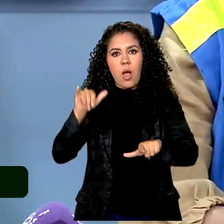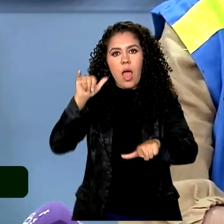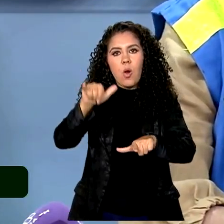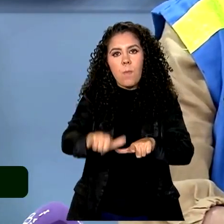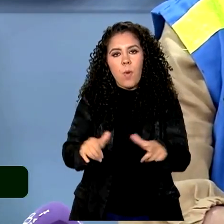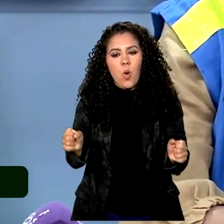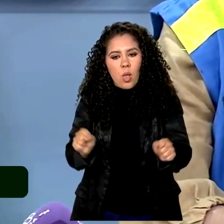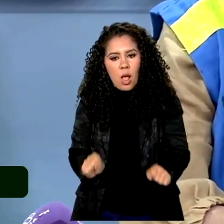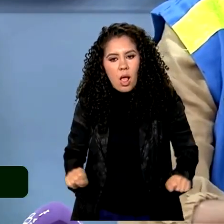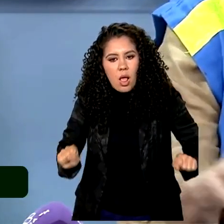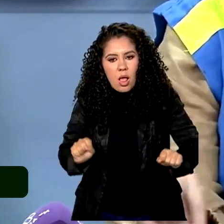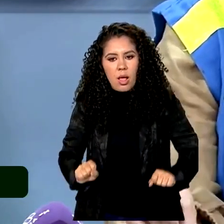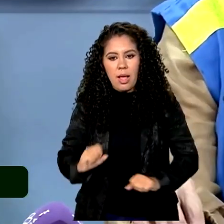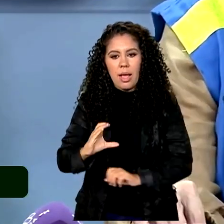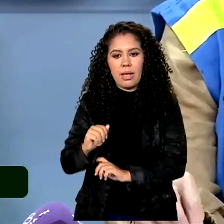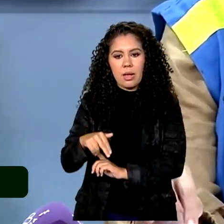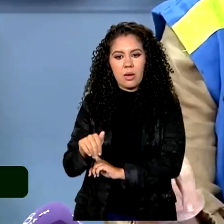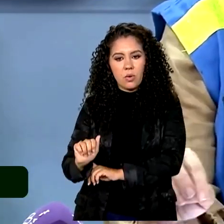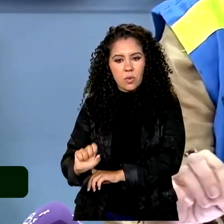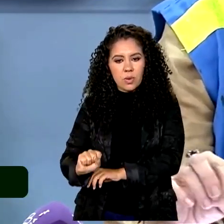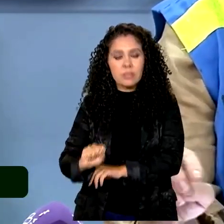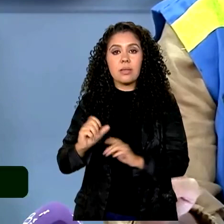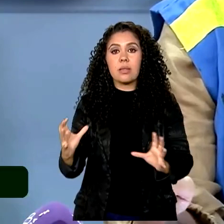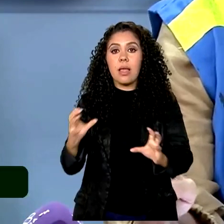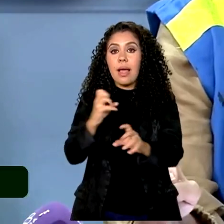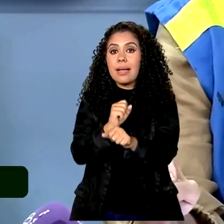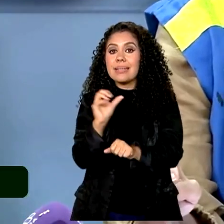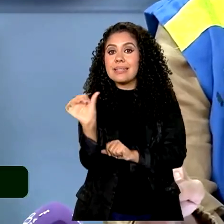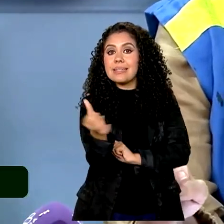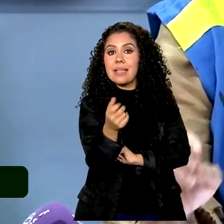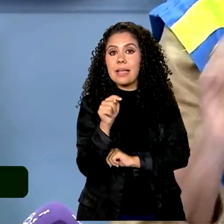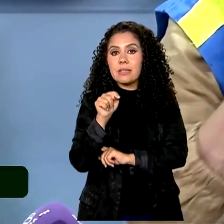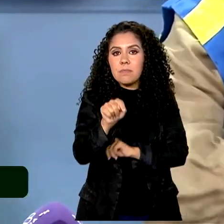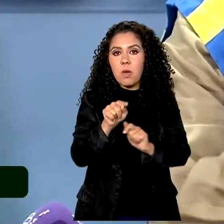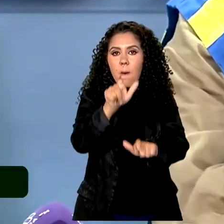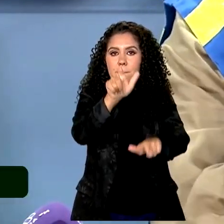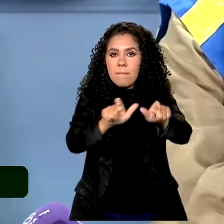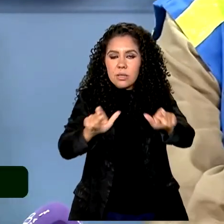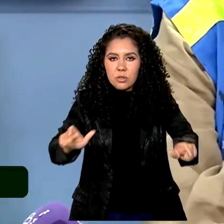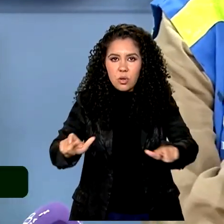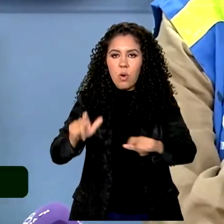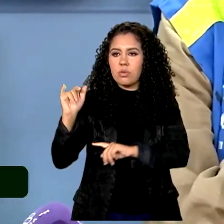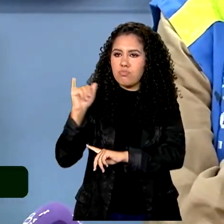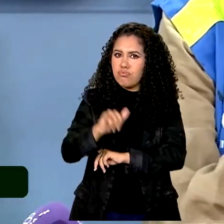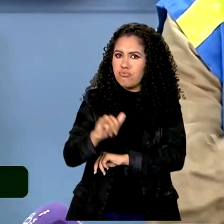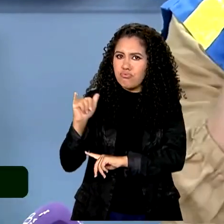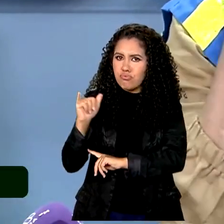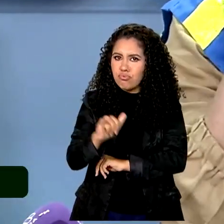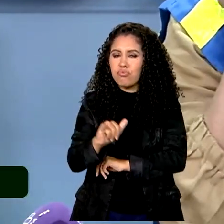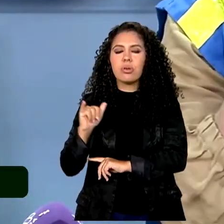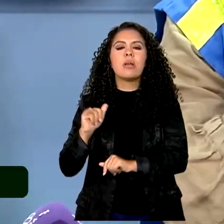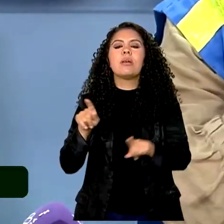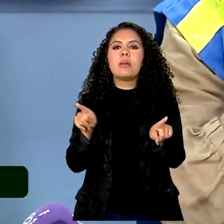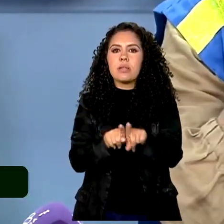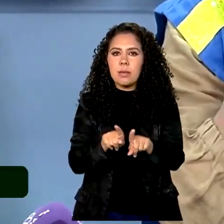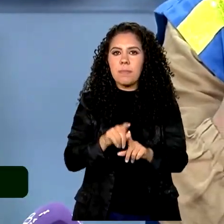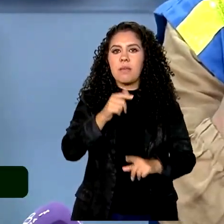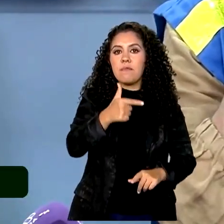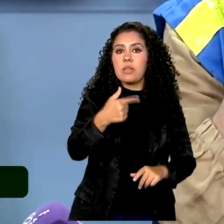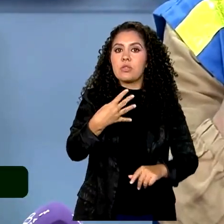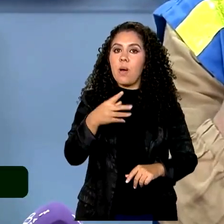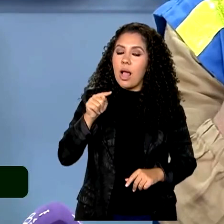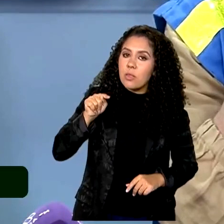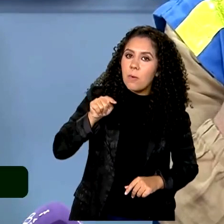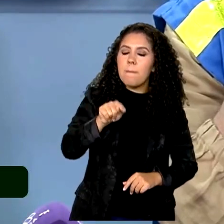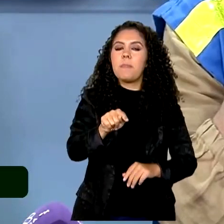condições de transportar 6 mil passageiros aqui, e mais 24 mil passageiros nos